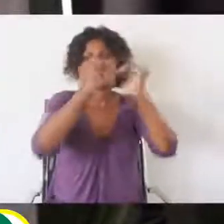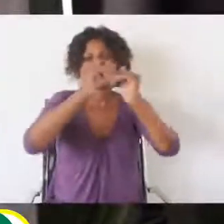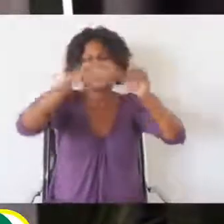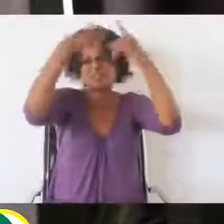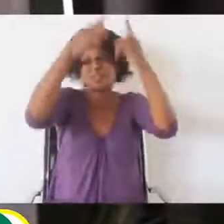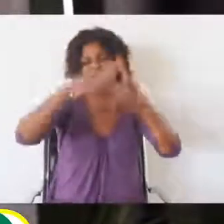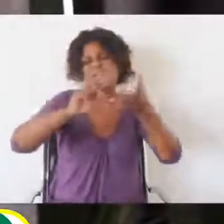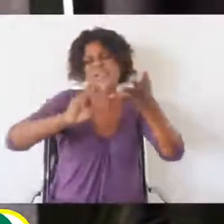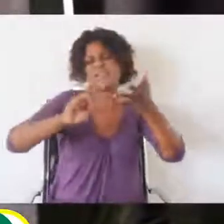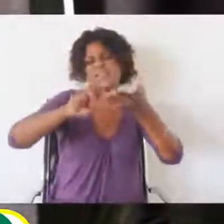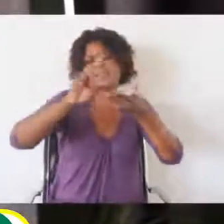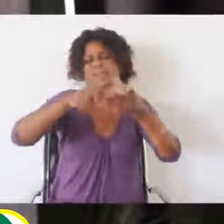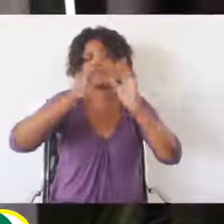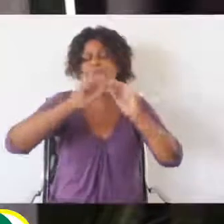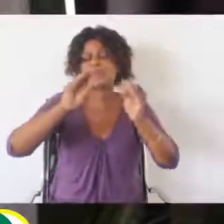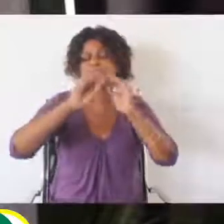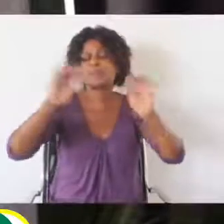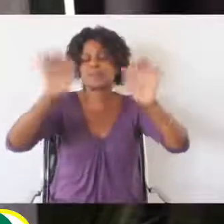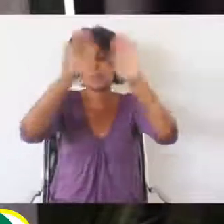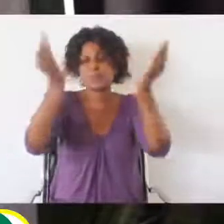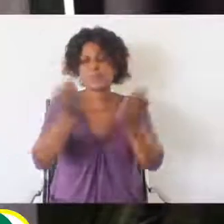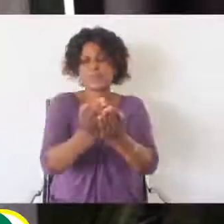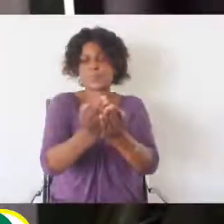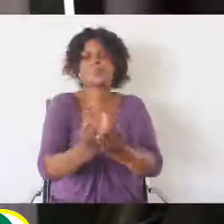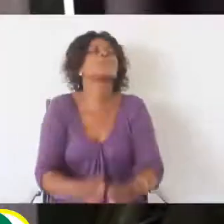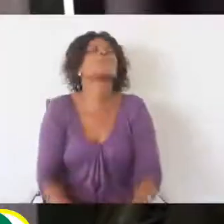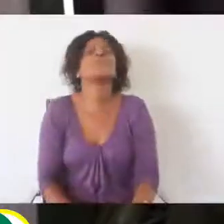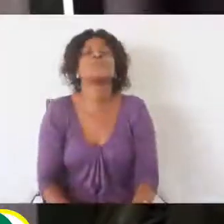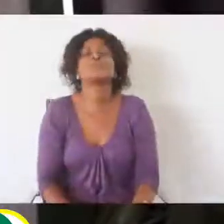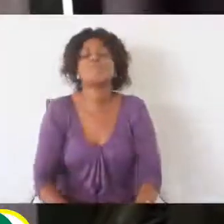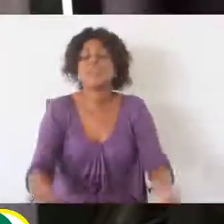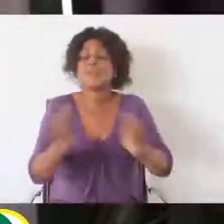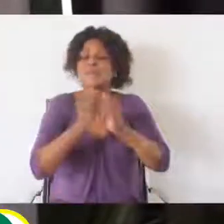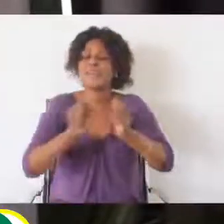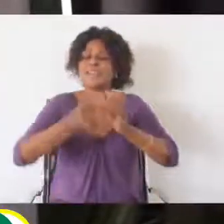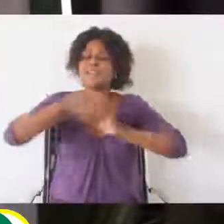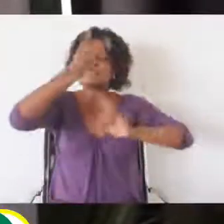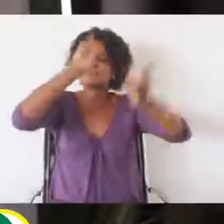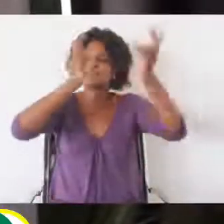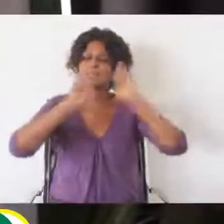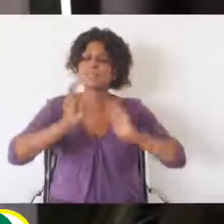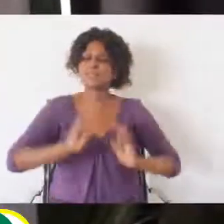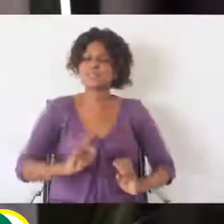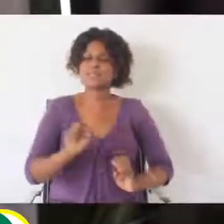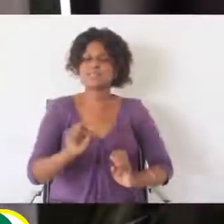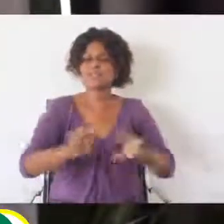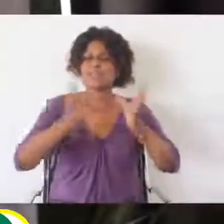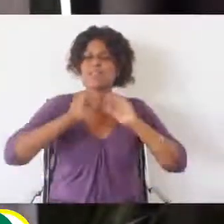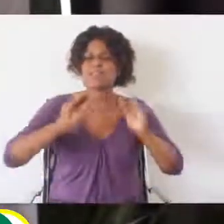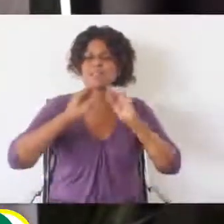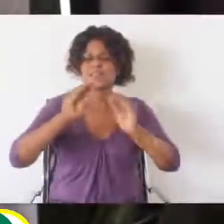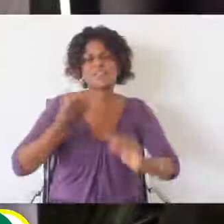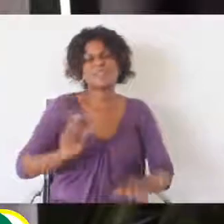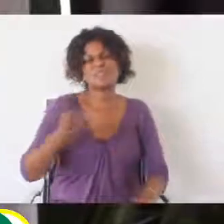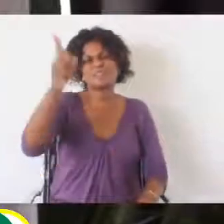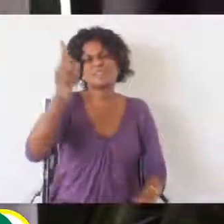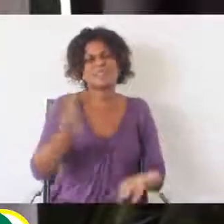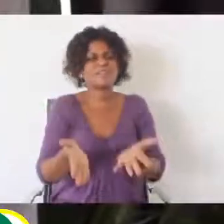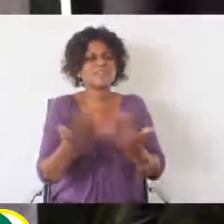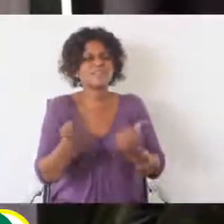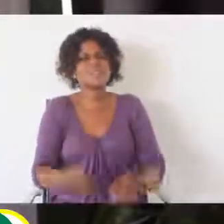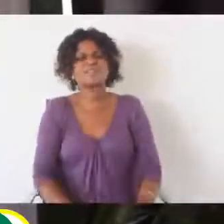encontrados para a continuidade do processo de ensino e aprendizagem nos vários níveis e tipos de ensino a nível